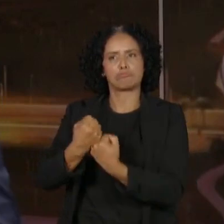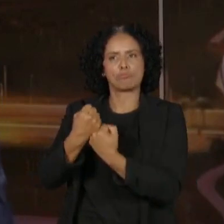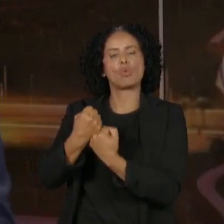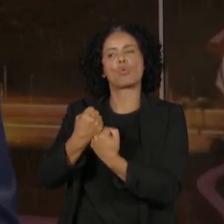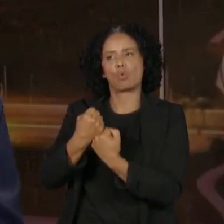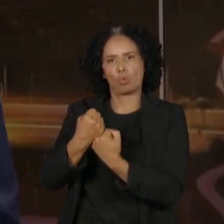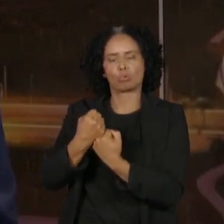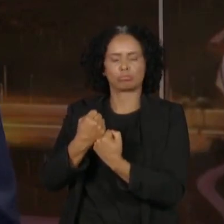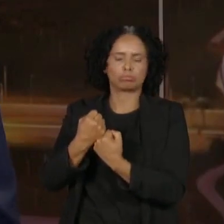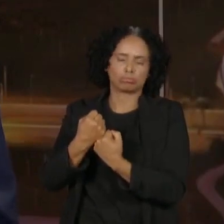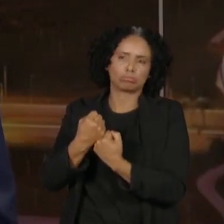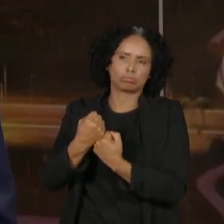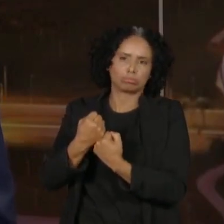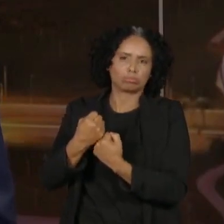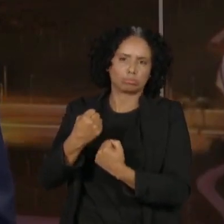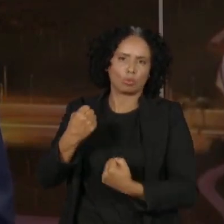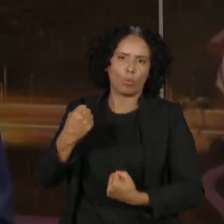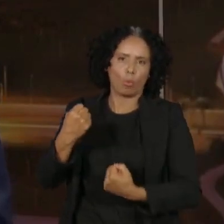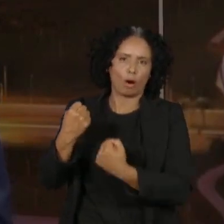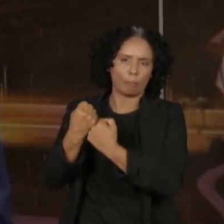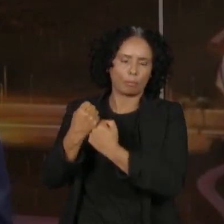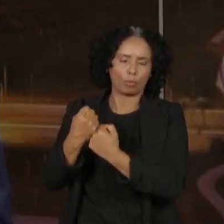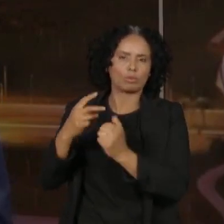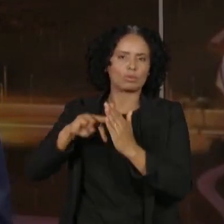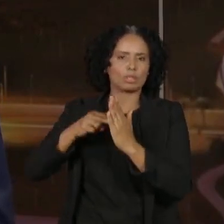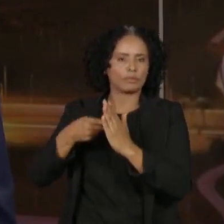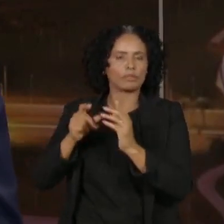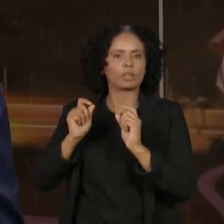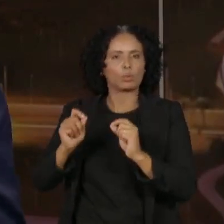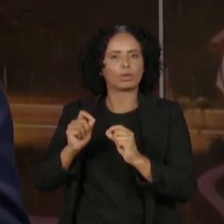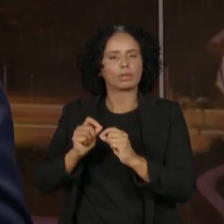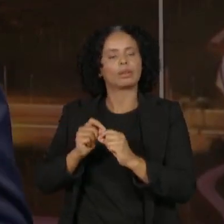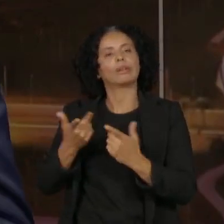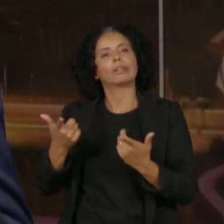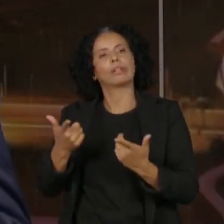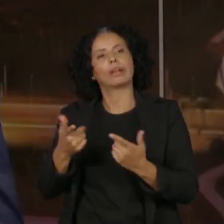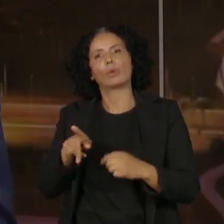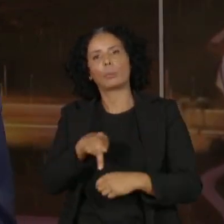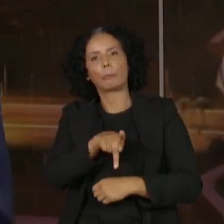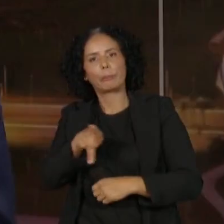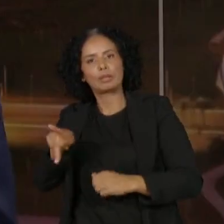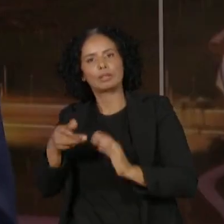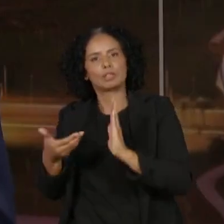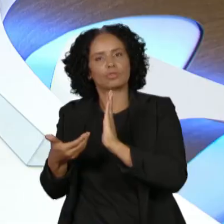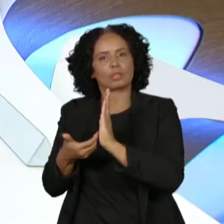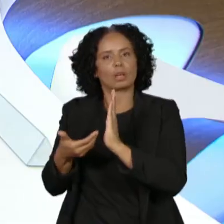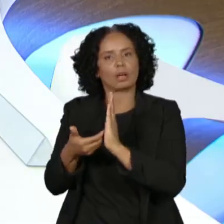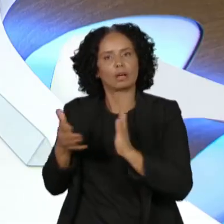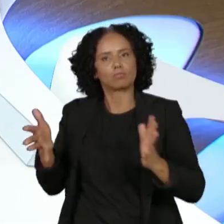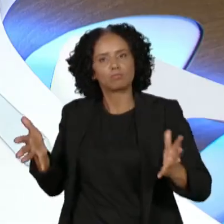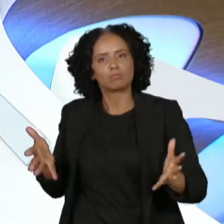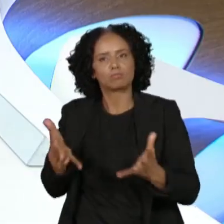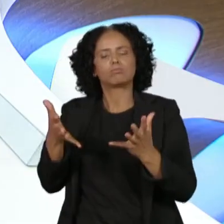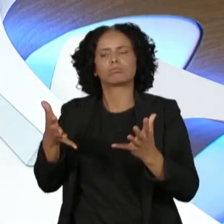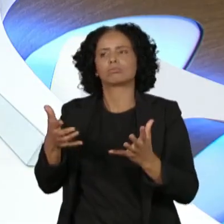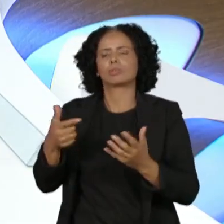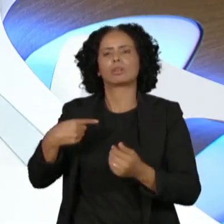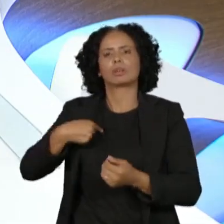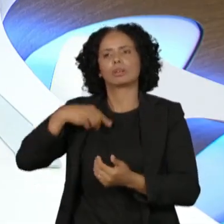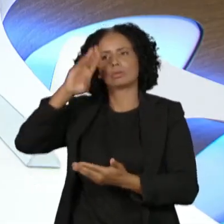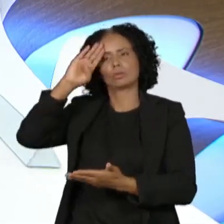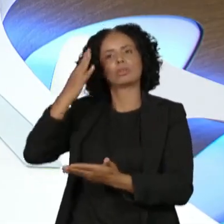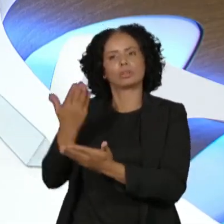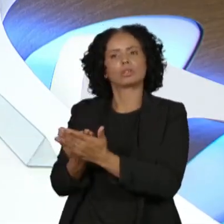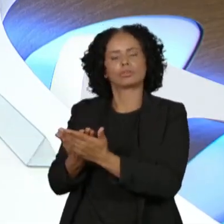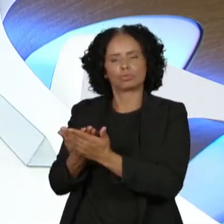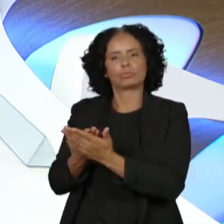decisão, que foi apoiar a reeleição do presidente da Câmara e nós buscaremos intensificar com o presidente da Câmara e com o